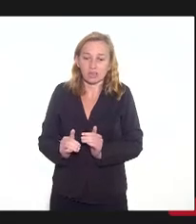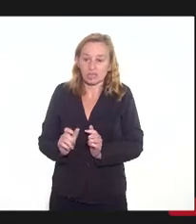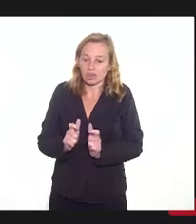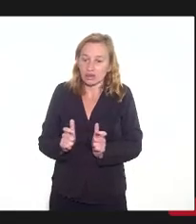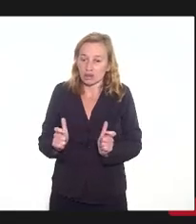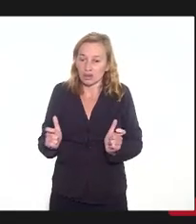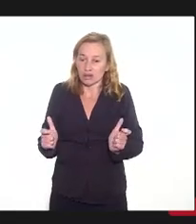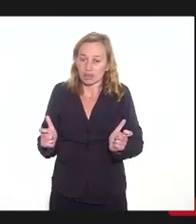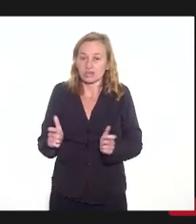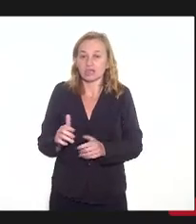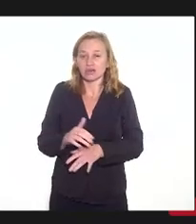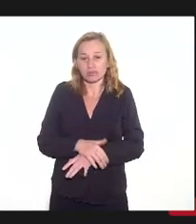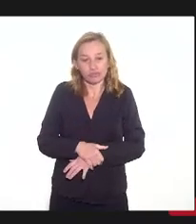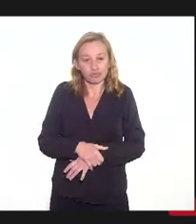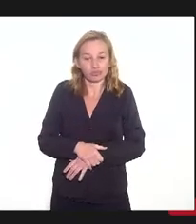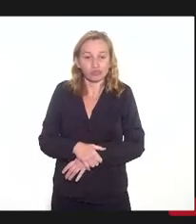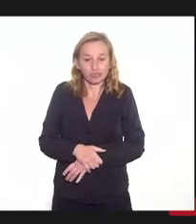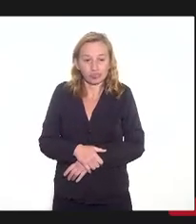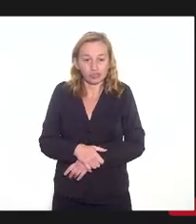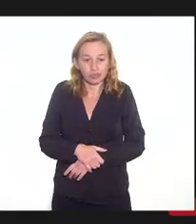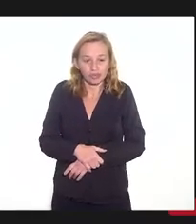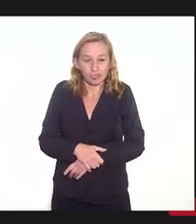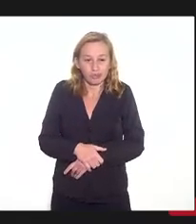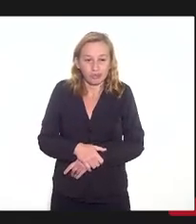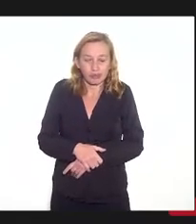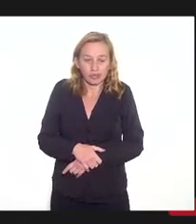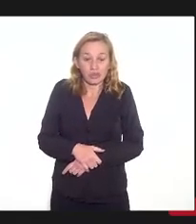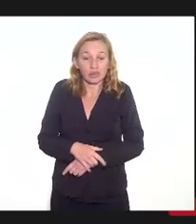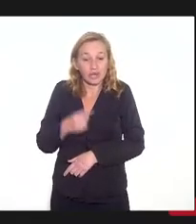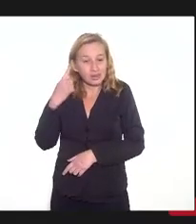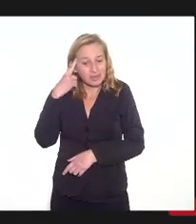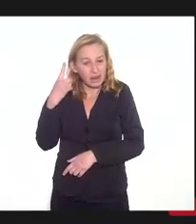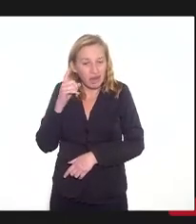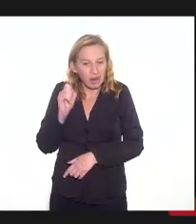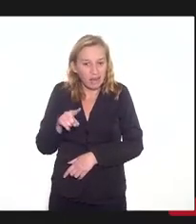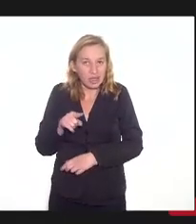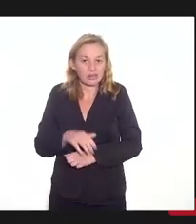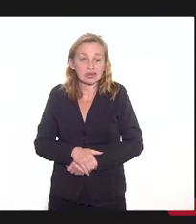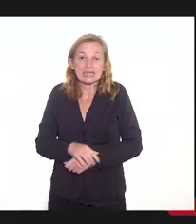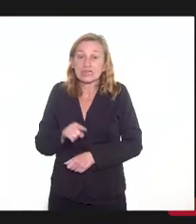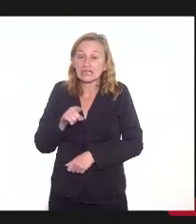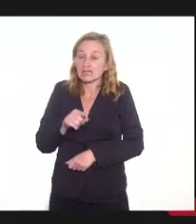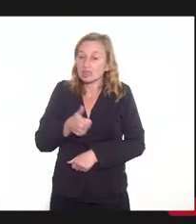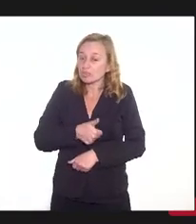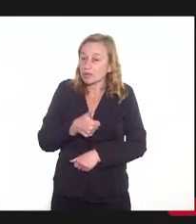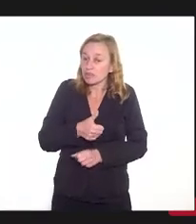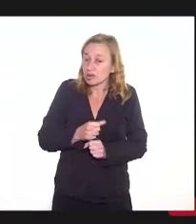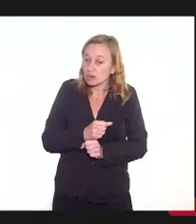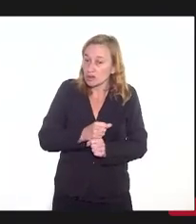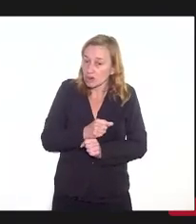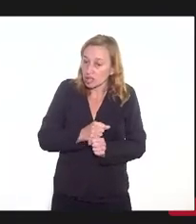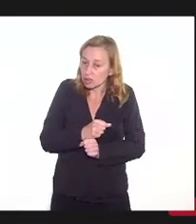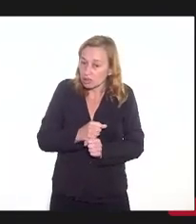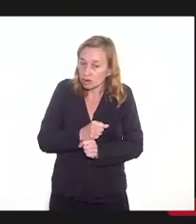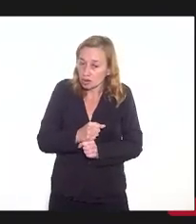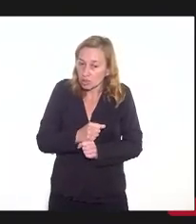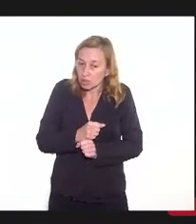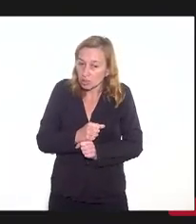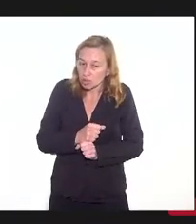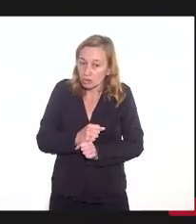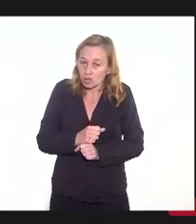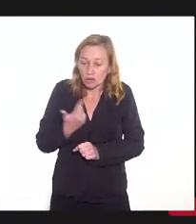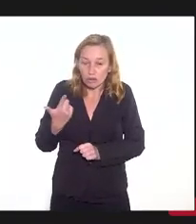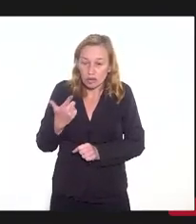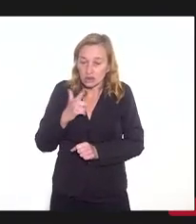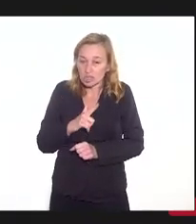conta disso, né? Existe uma... A ideia é que nesses primeiros anos a gente construa